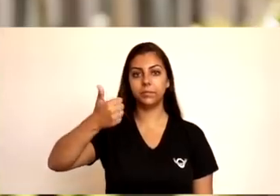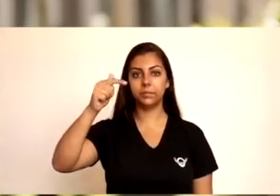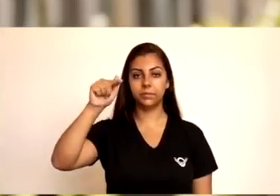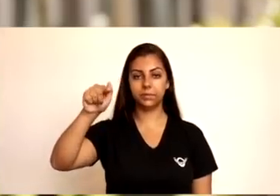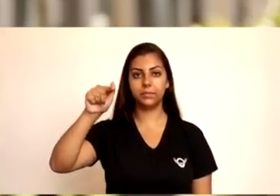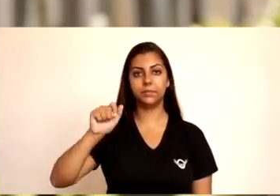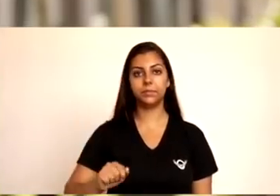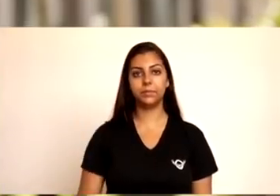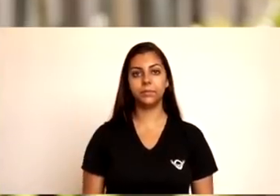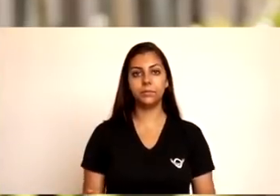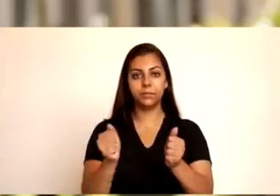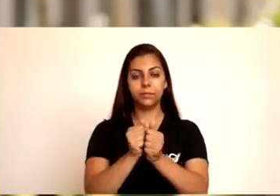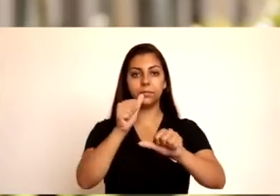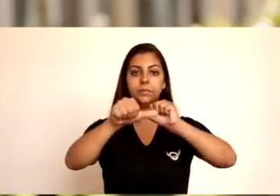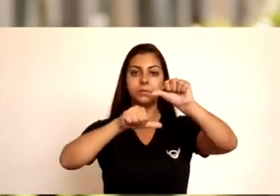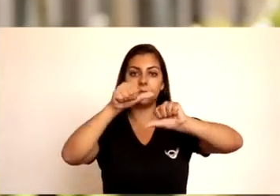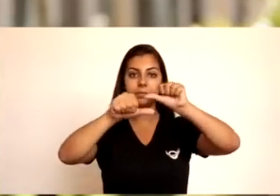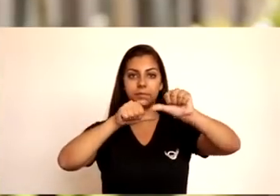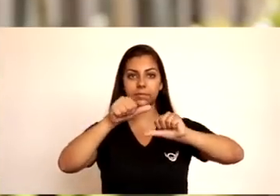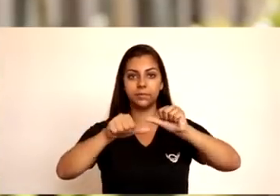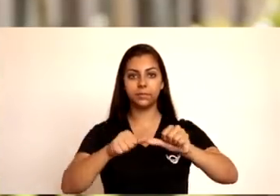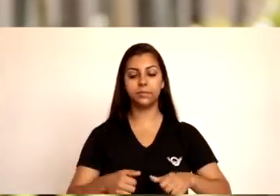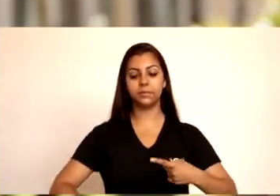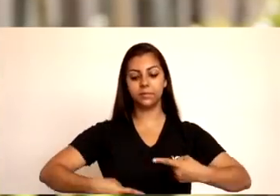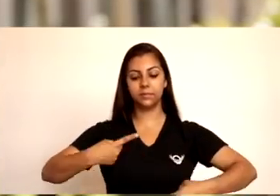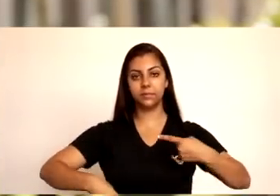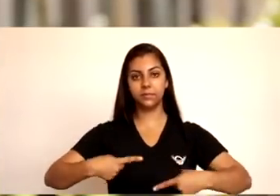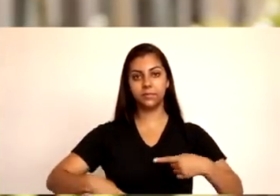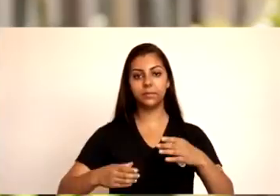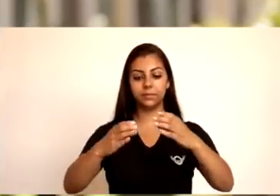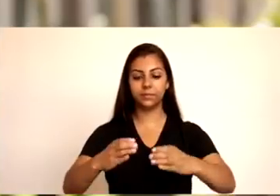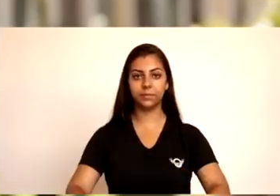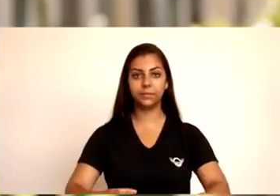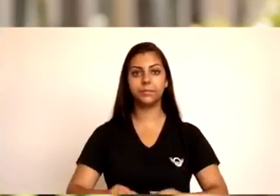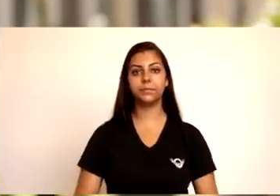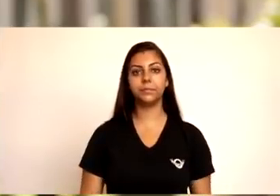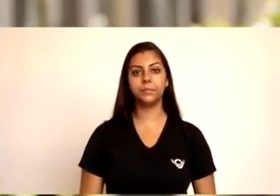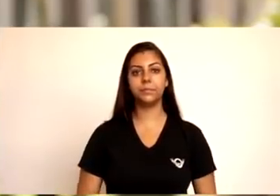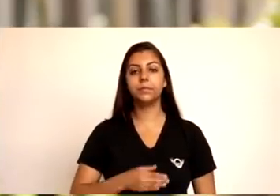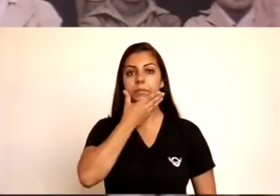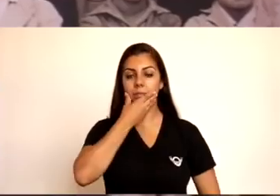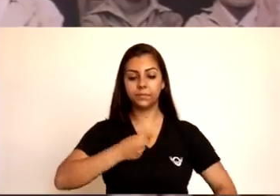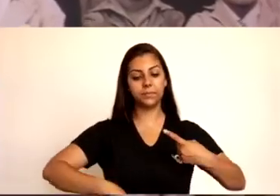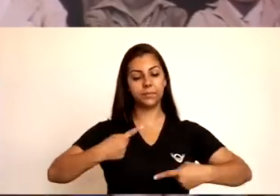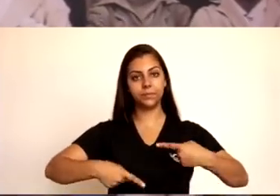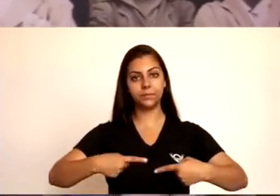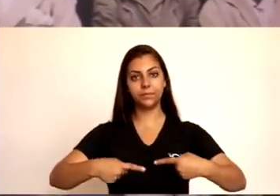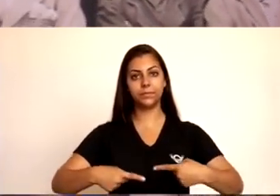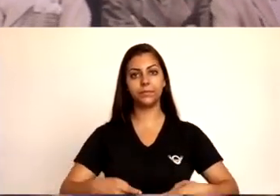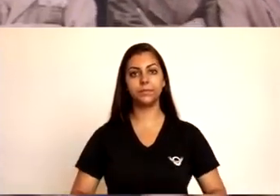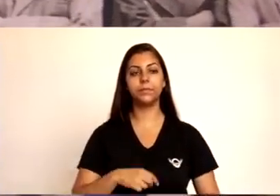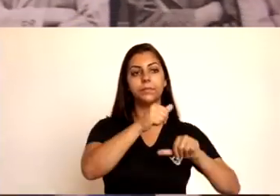Em 1917, com as mudanças na política local, os dirigentes políticos alteraram o nome do